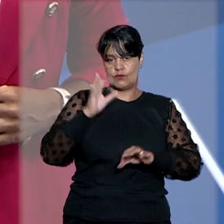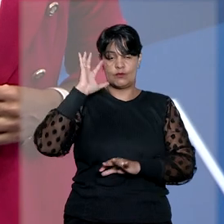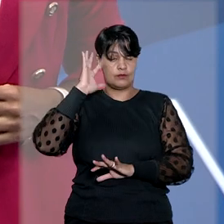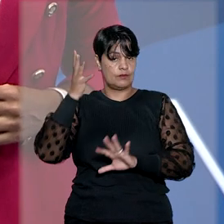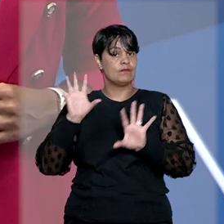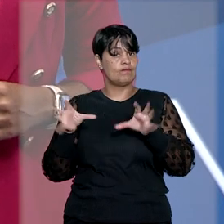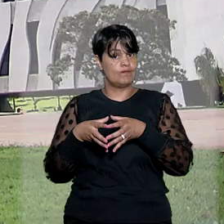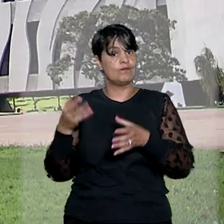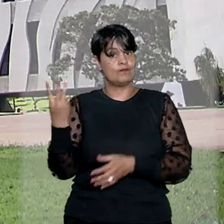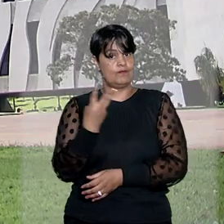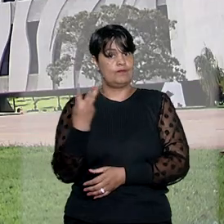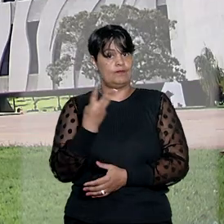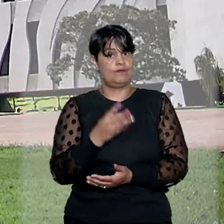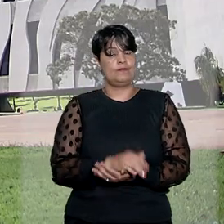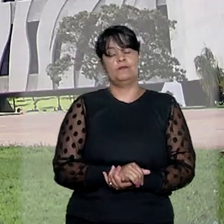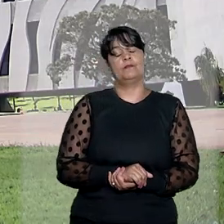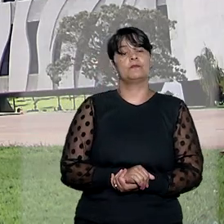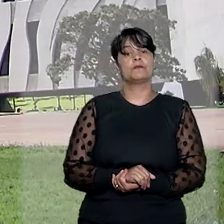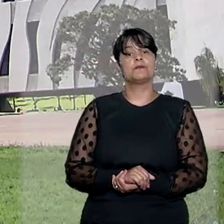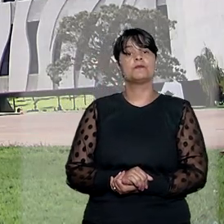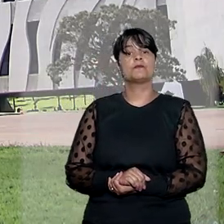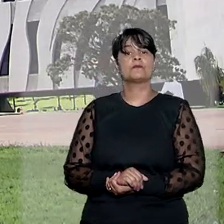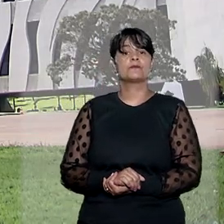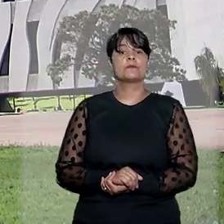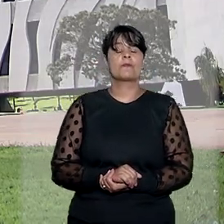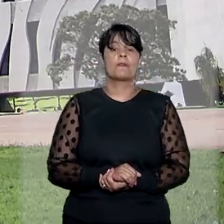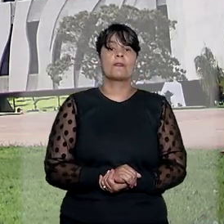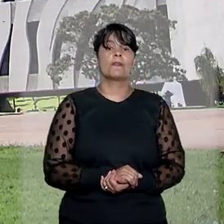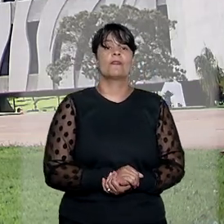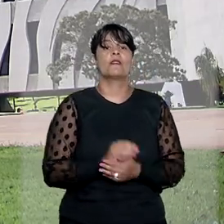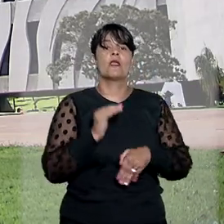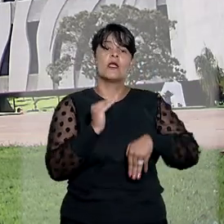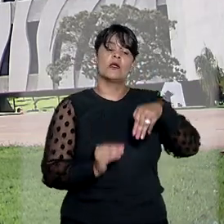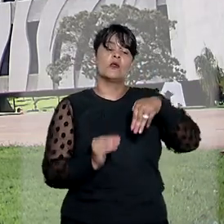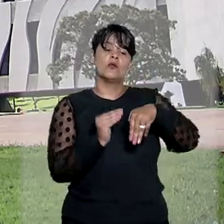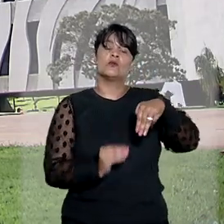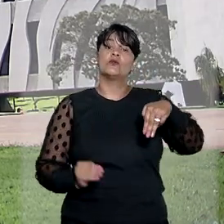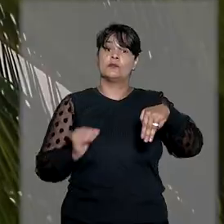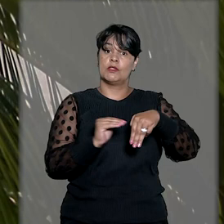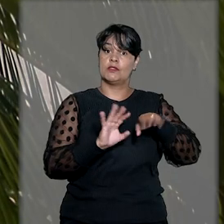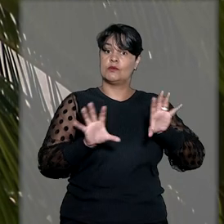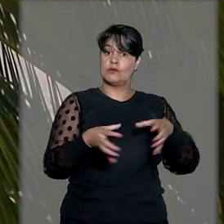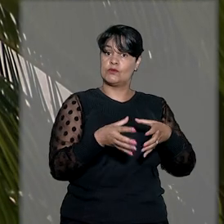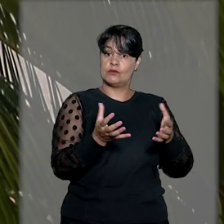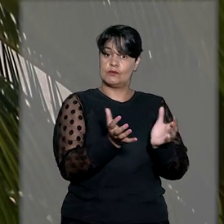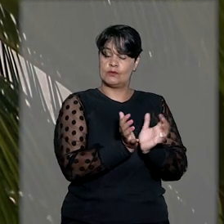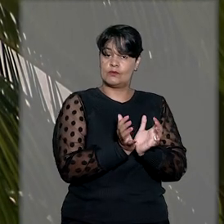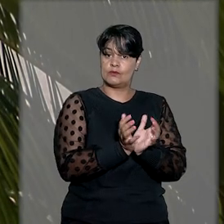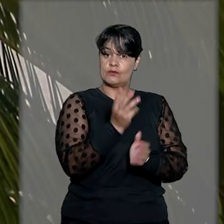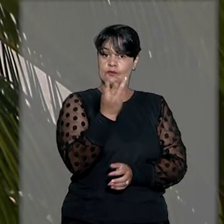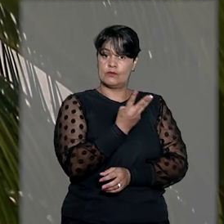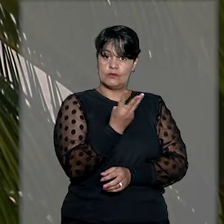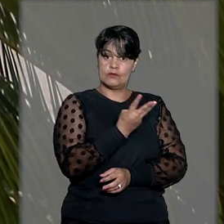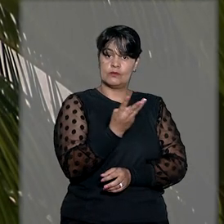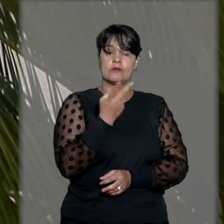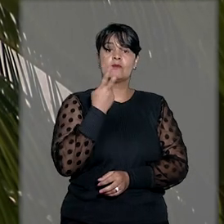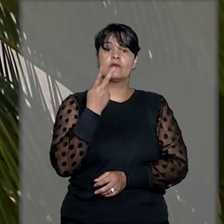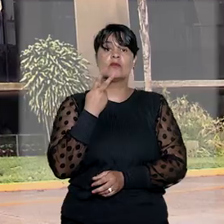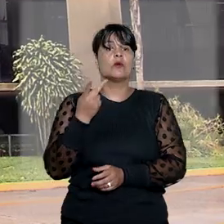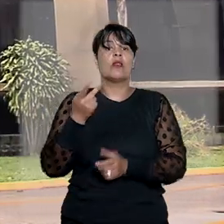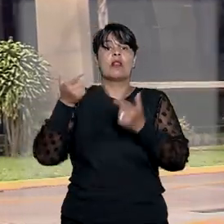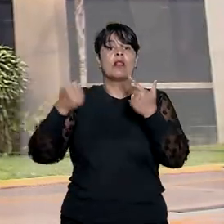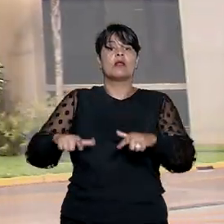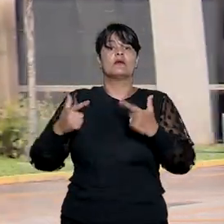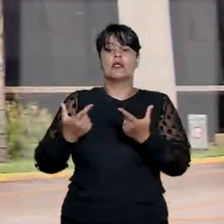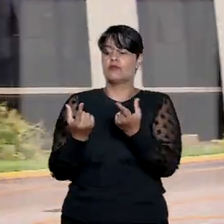terceira turma. Os ministros da terceira turma do STJ consideraram incabível a fixação de honorários de sucumbência